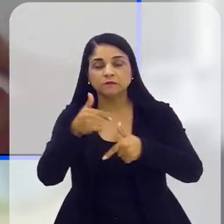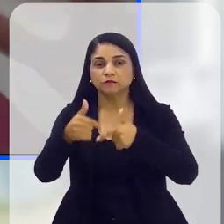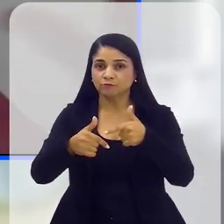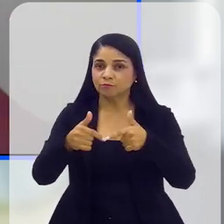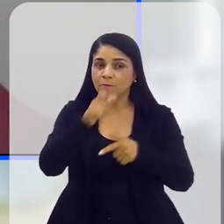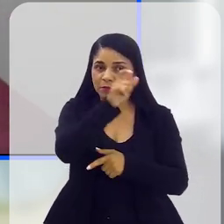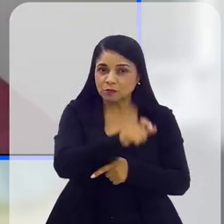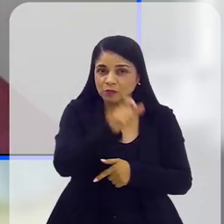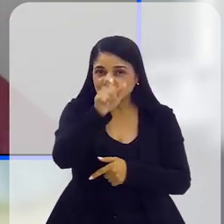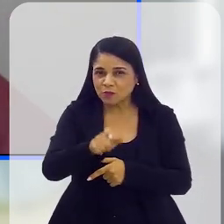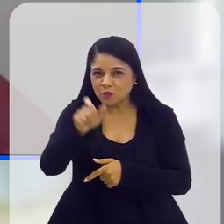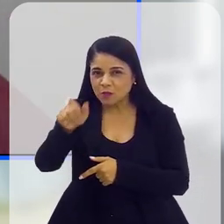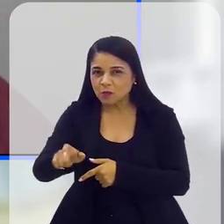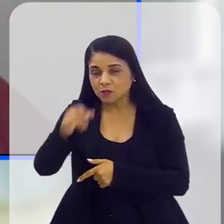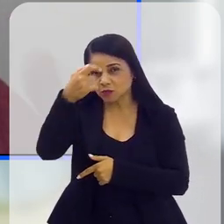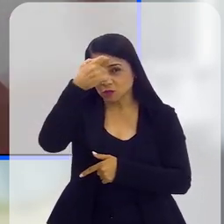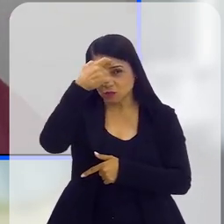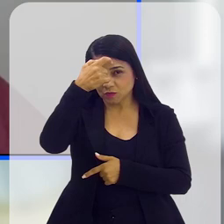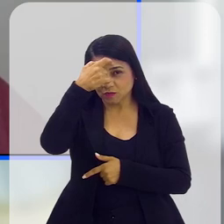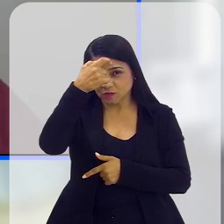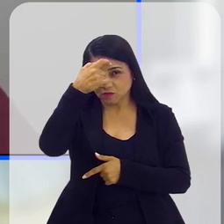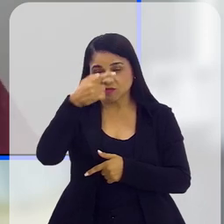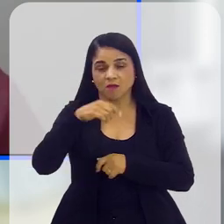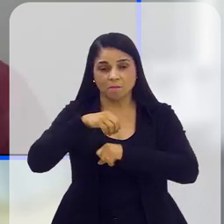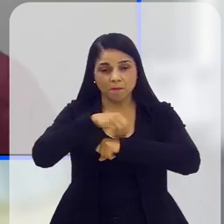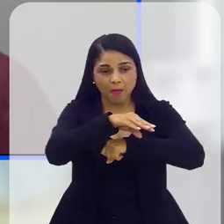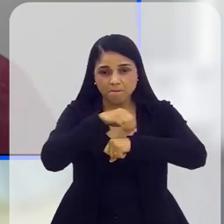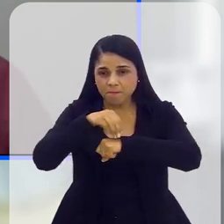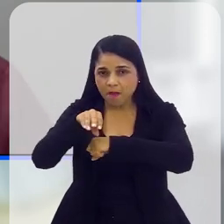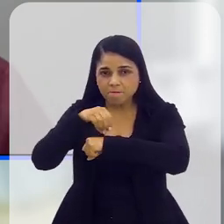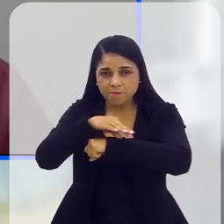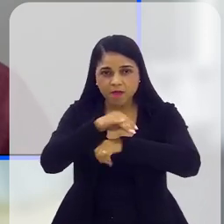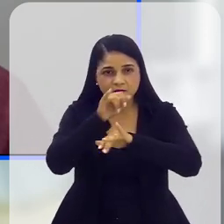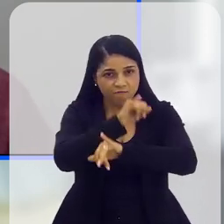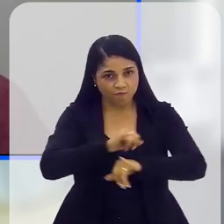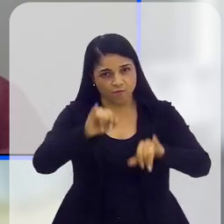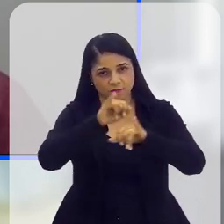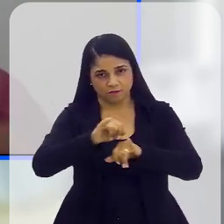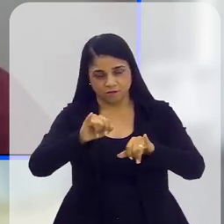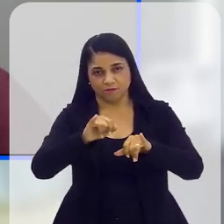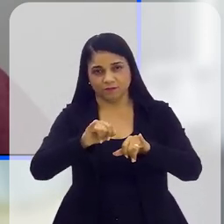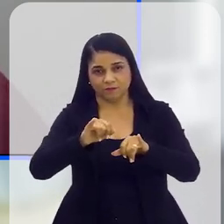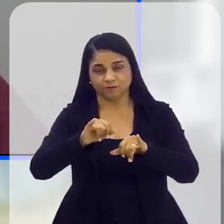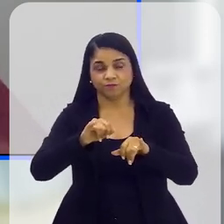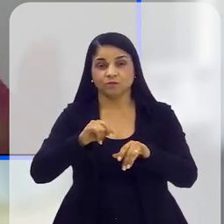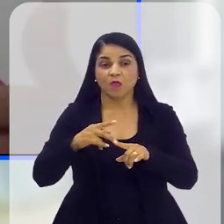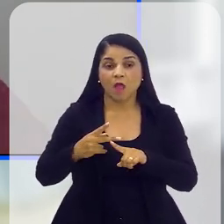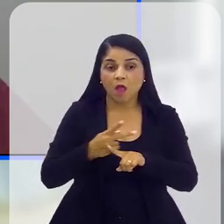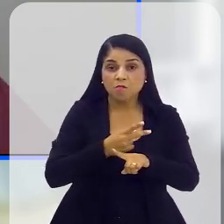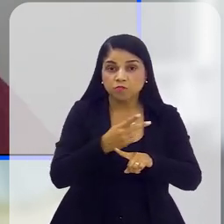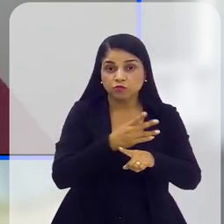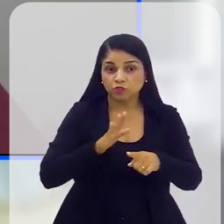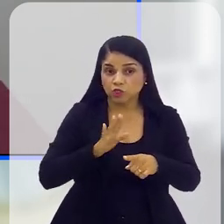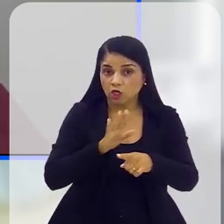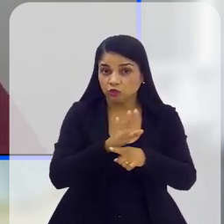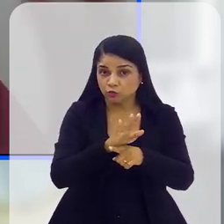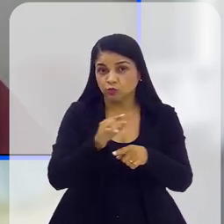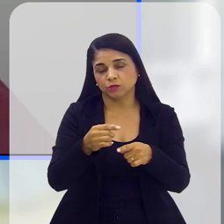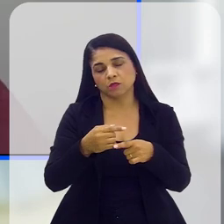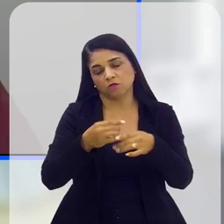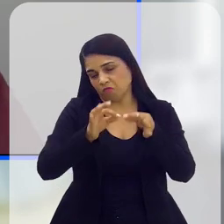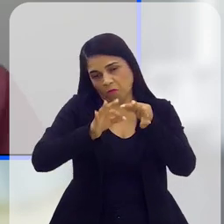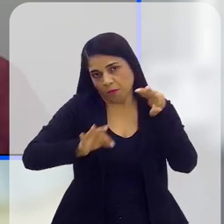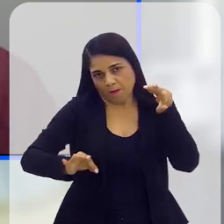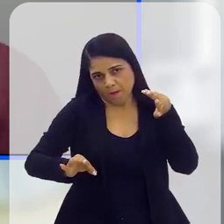pessoas nós conseguimos atingir, no bom sentido da palavra. E a questão da busca de ajuda, eu não vou me alugar agora,